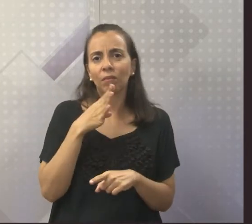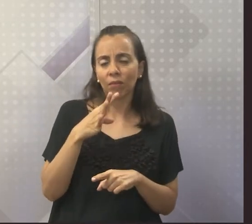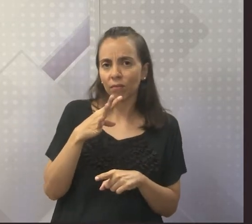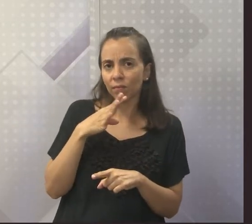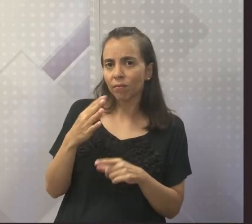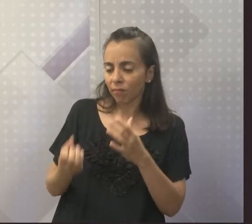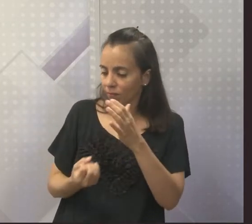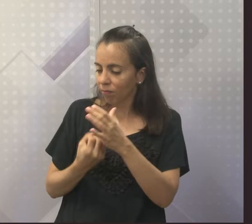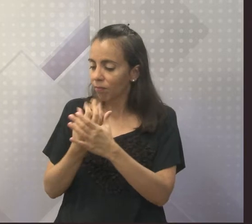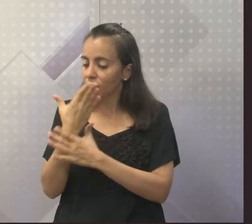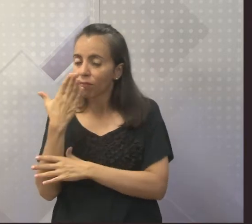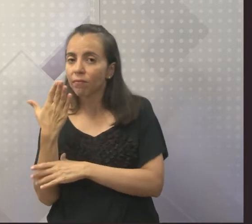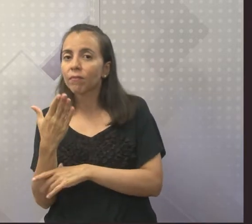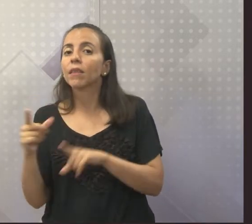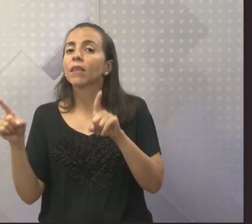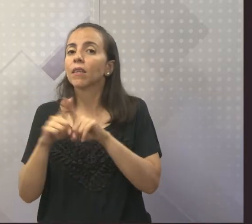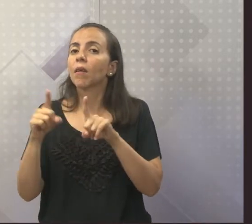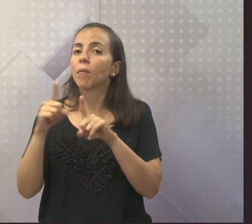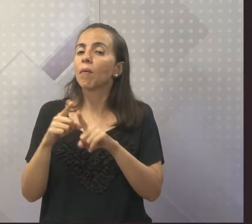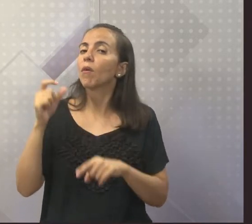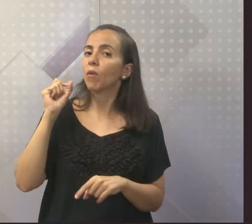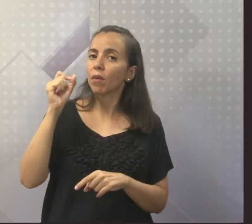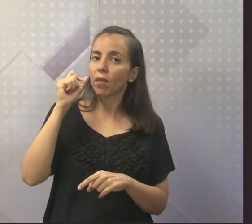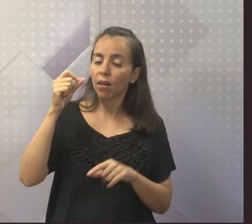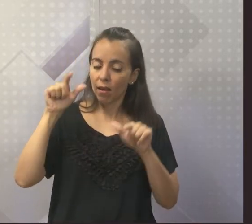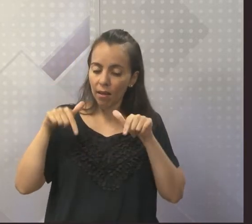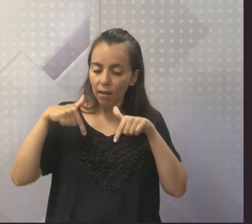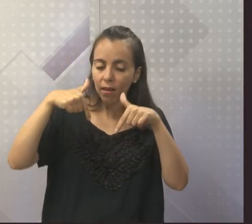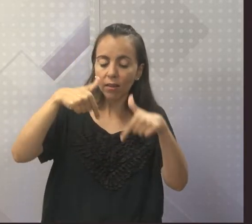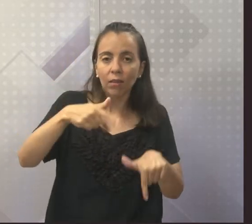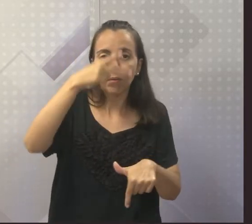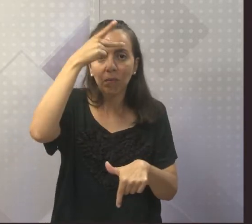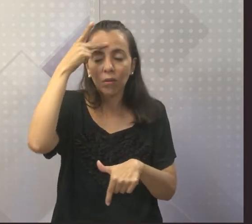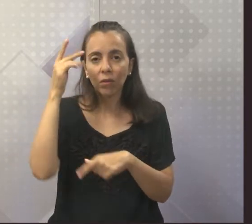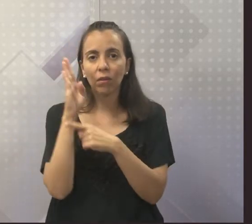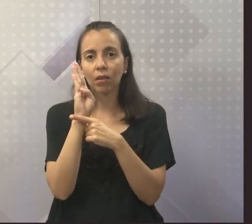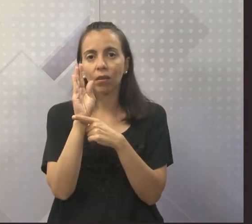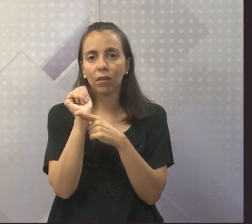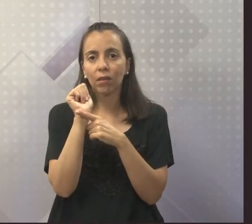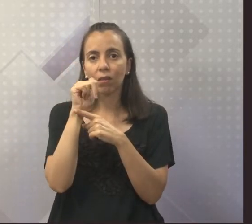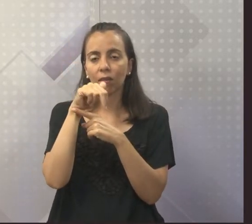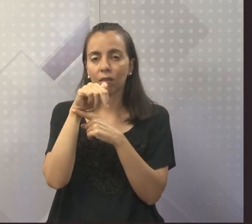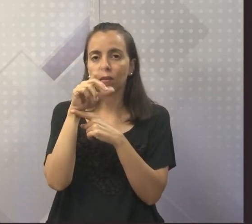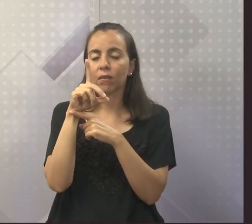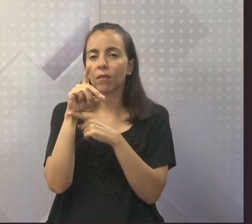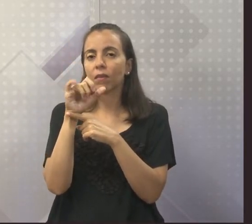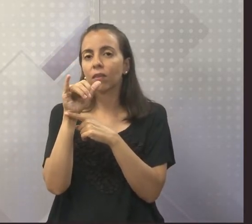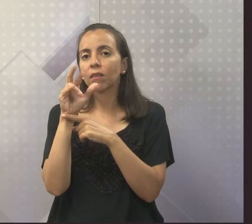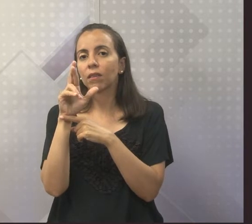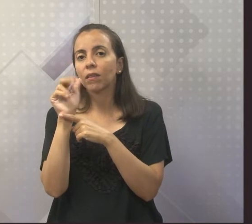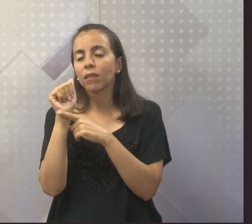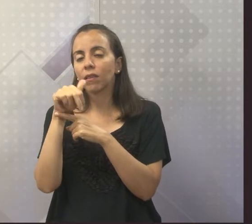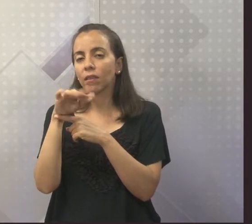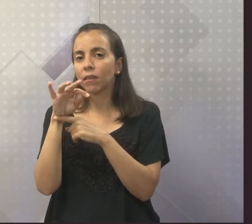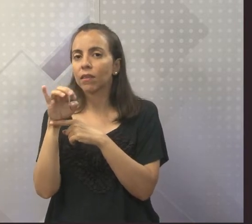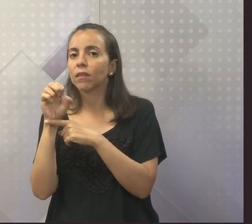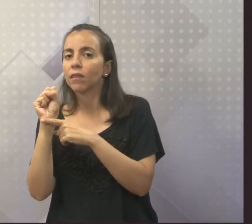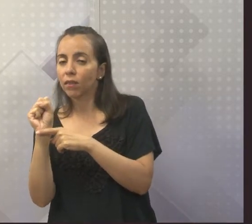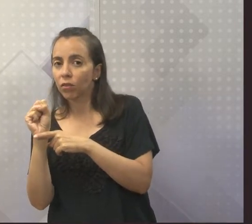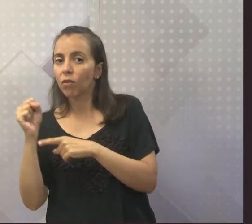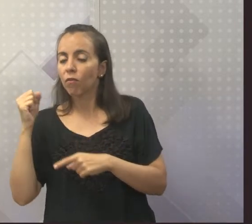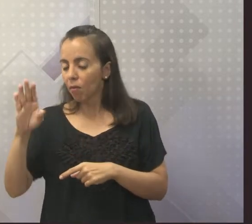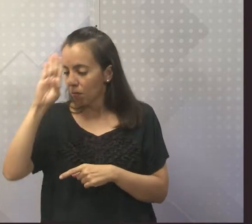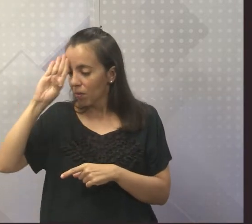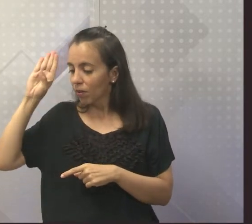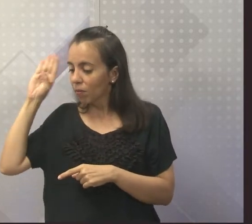afirmar que a atuação dos bandeirantes foram fundamentais para a formação do Brasil. E aí, ele